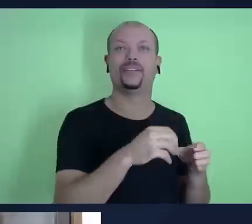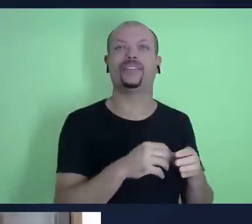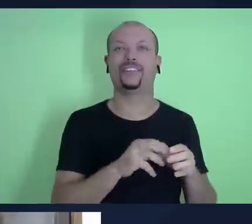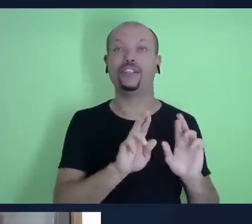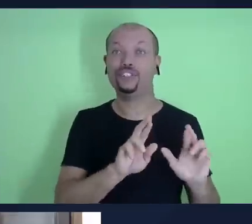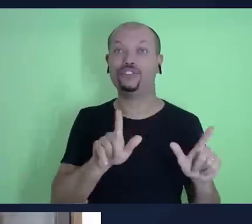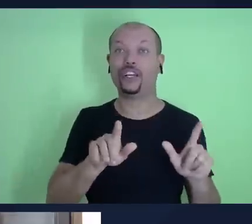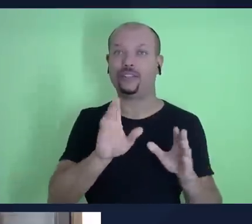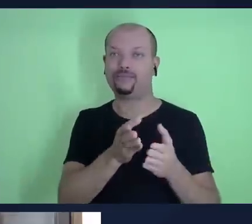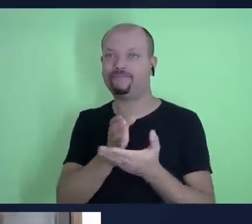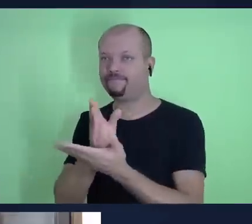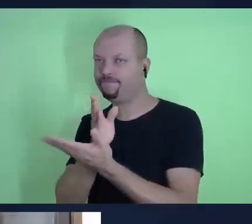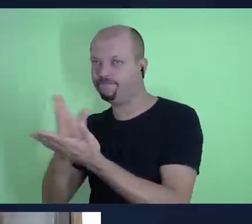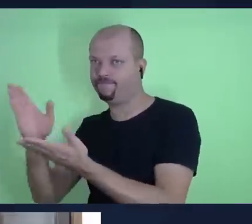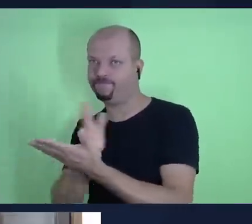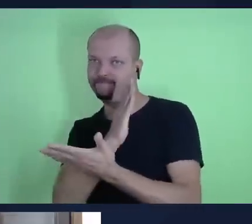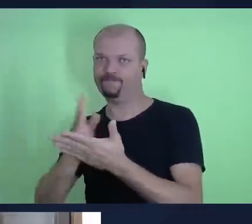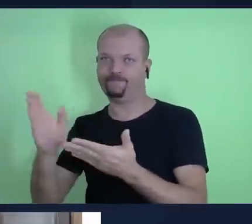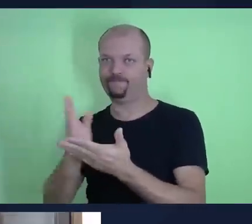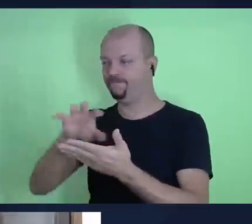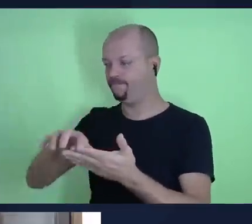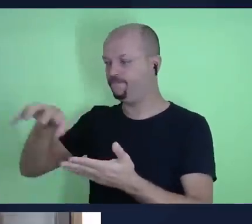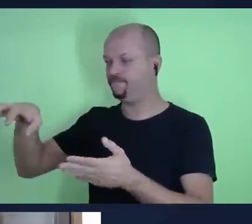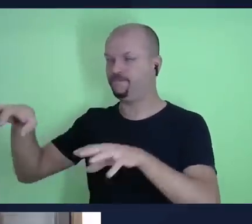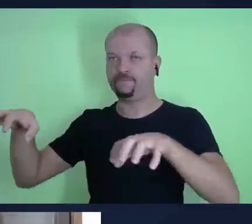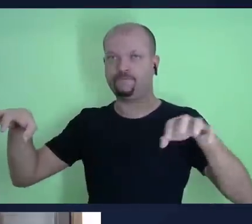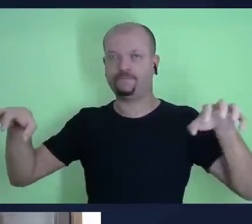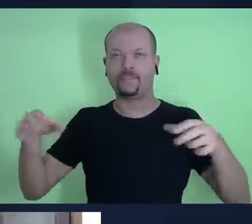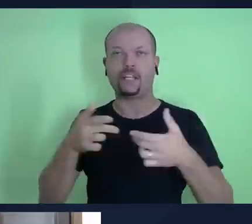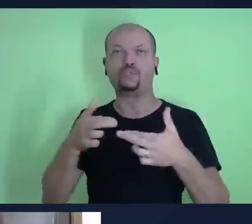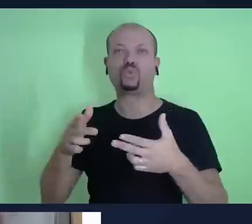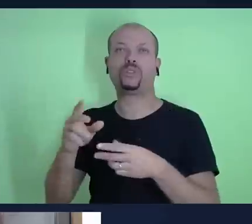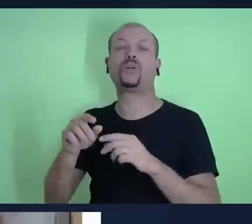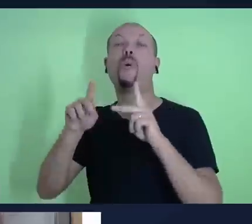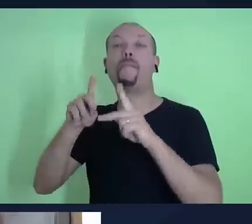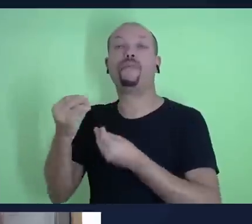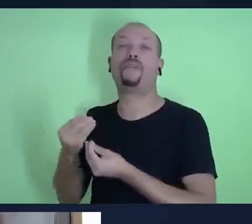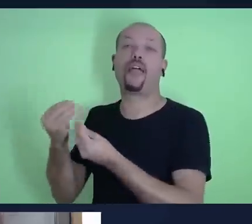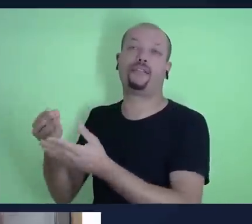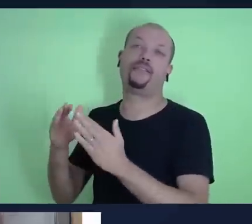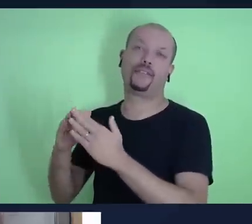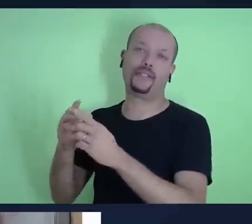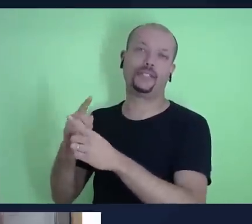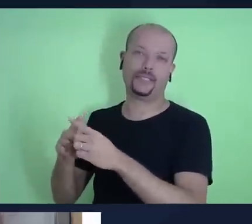bens que o povo levava até o templo.